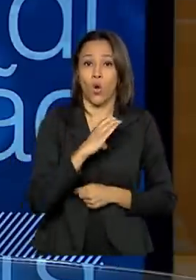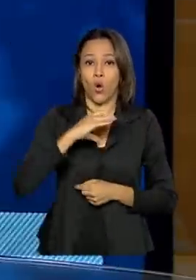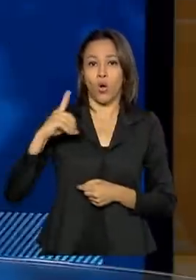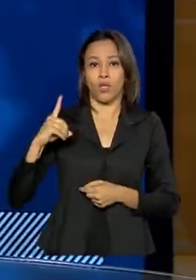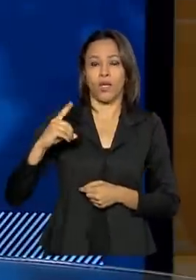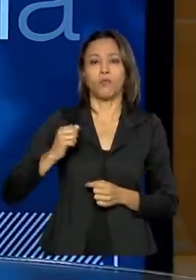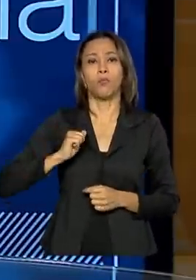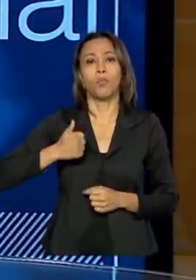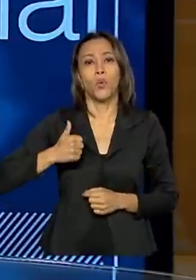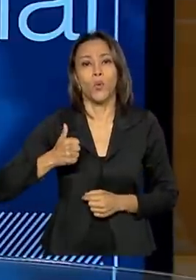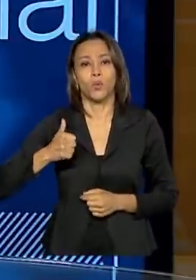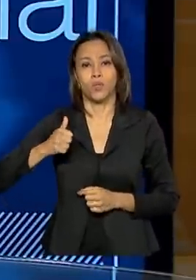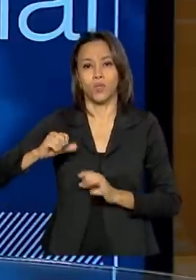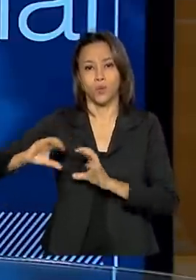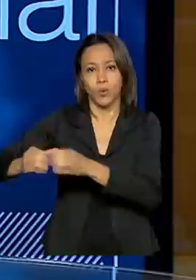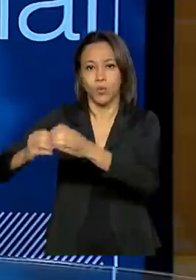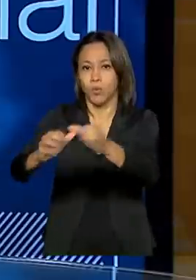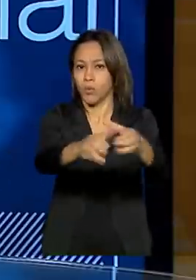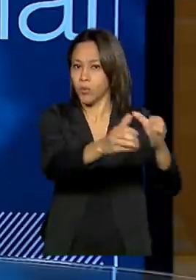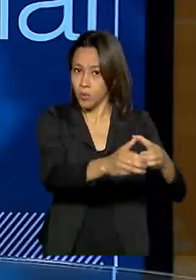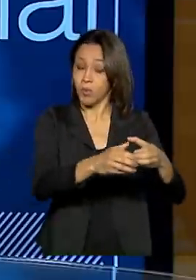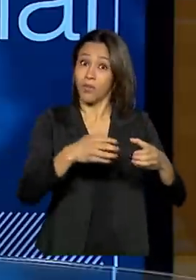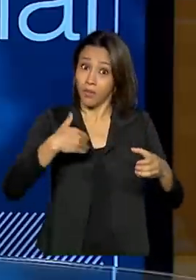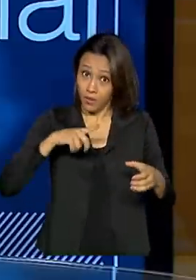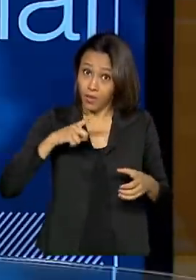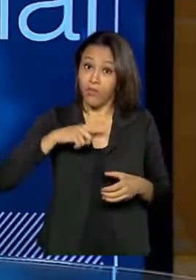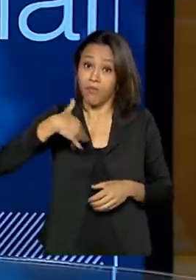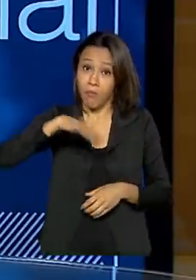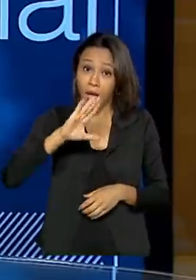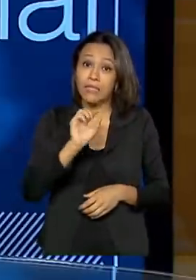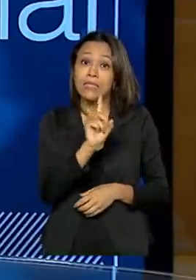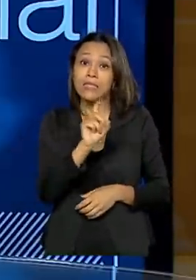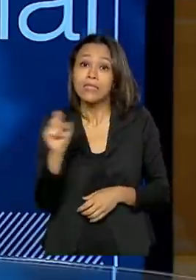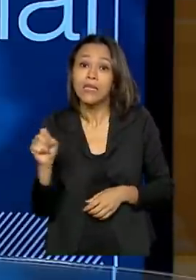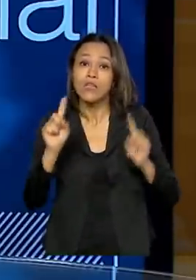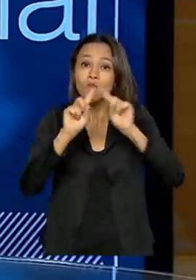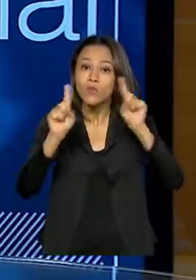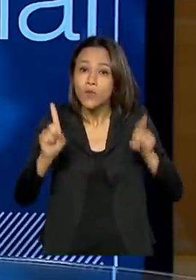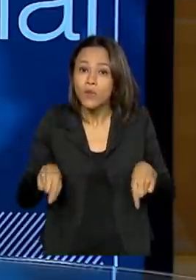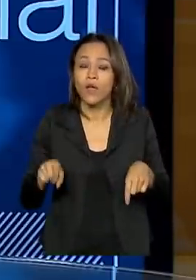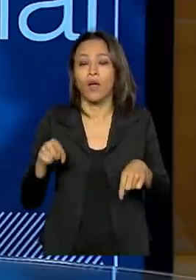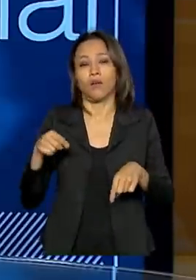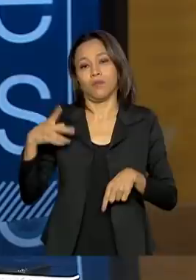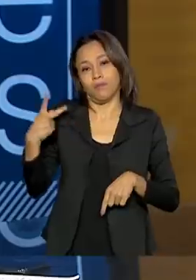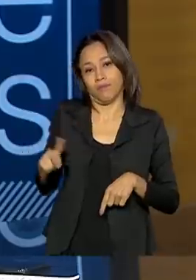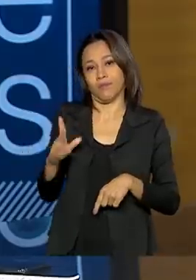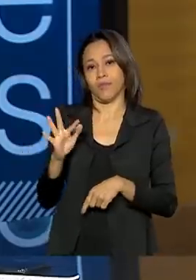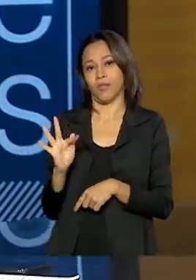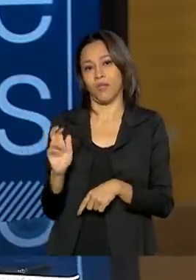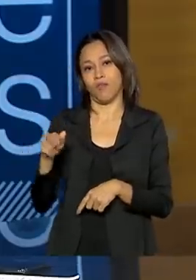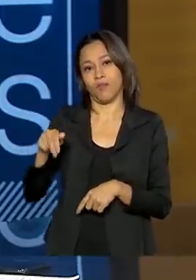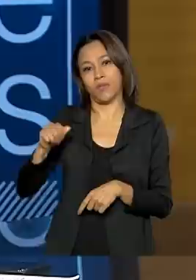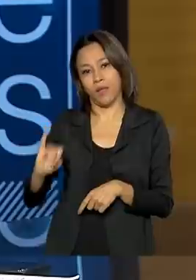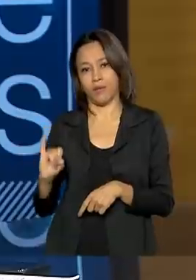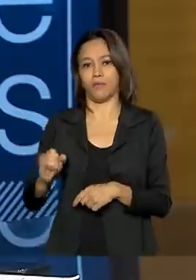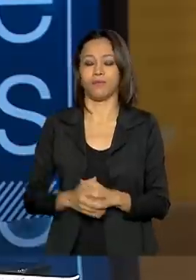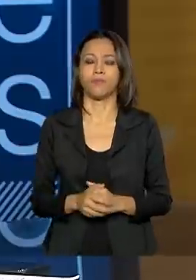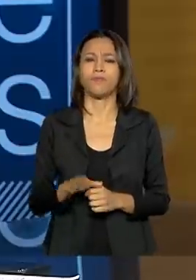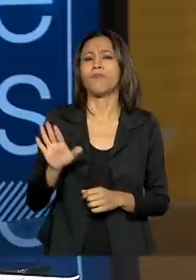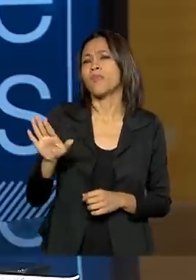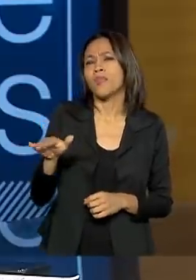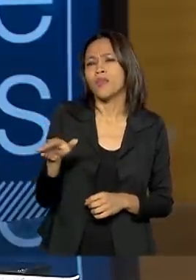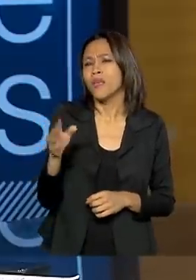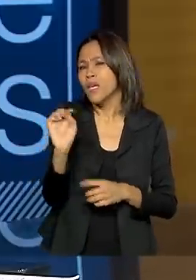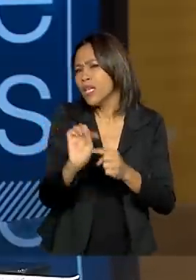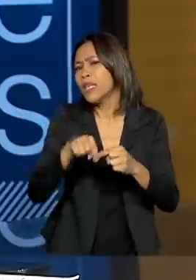frentes de proteção etnoambiental envolveu mais de 100 servidores da FUNAI nesse conjunto de proteção das áreas. E o pós-COVID?